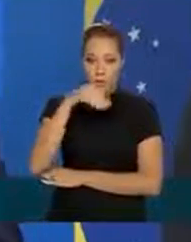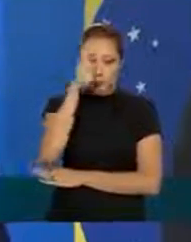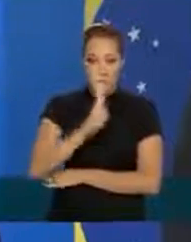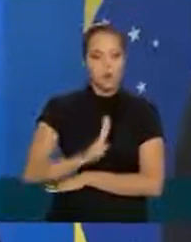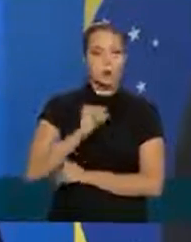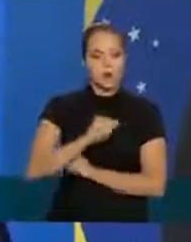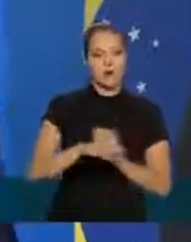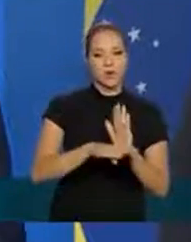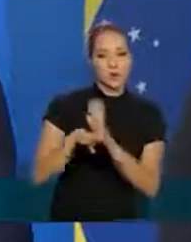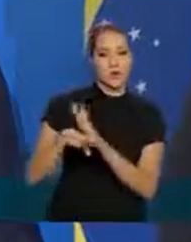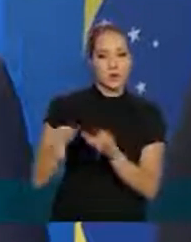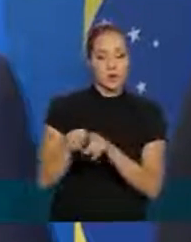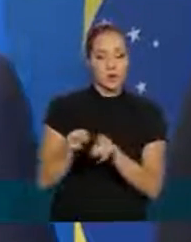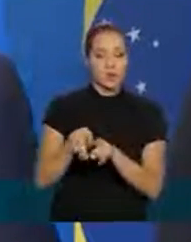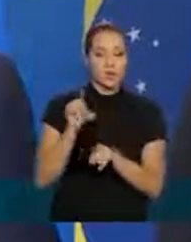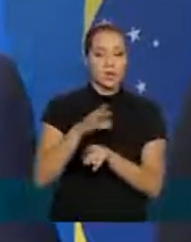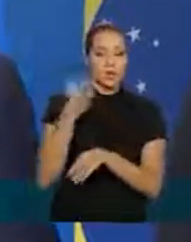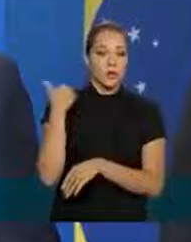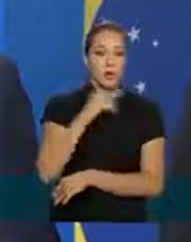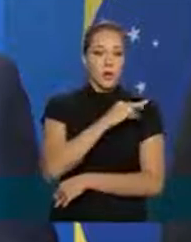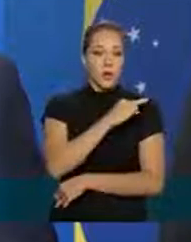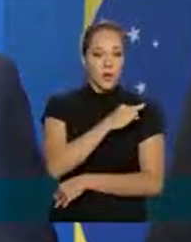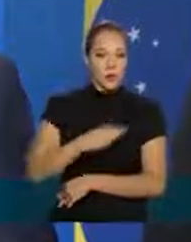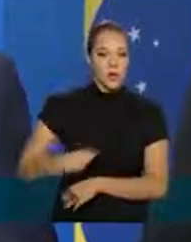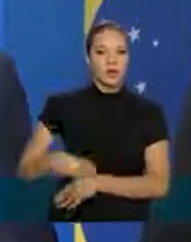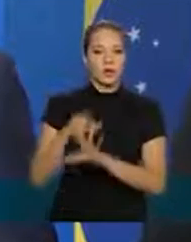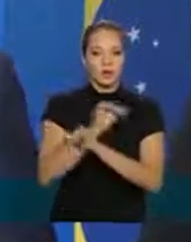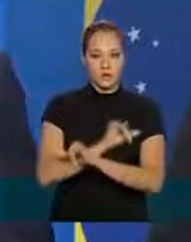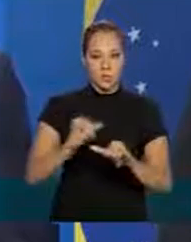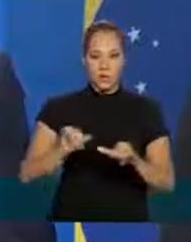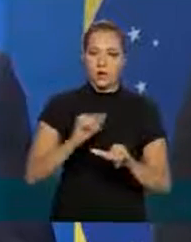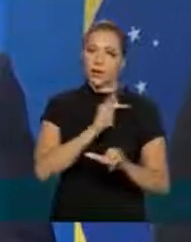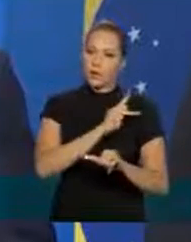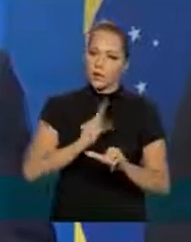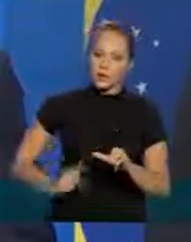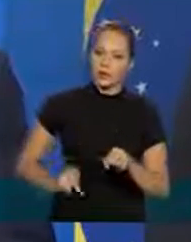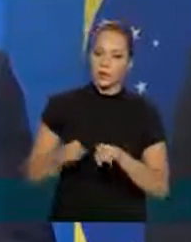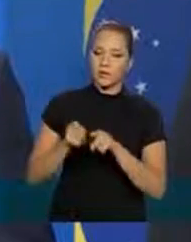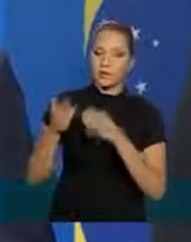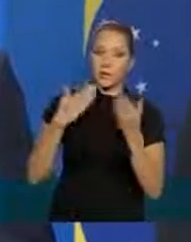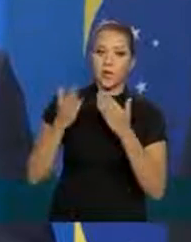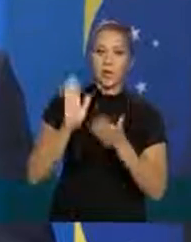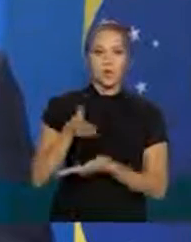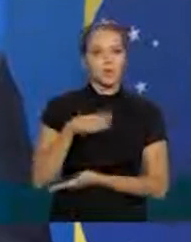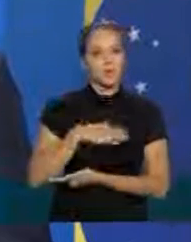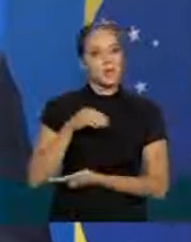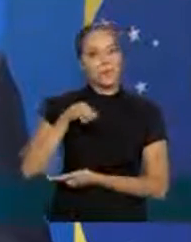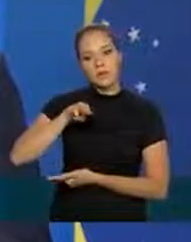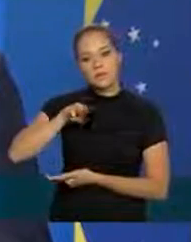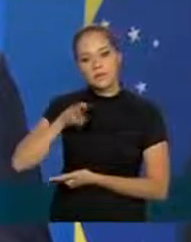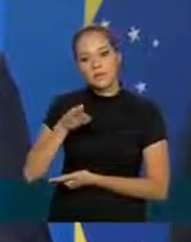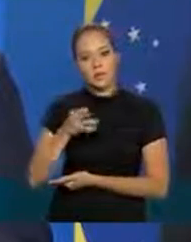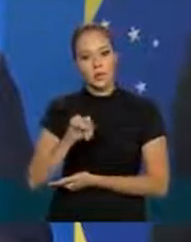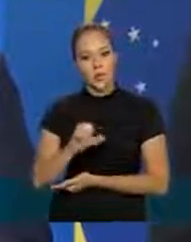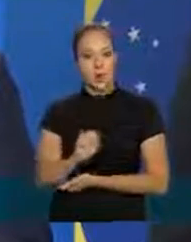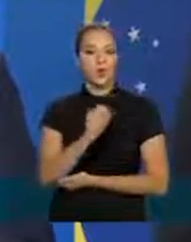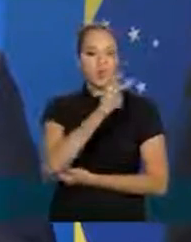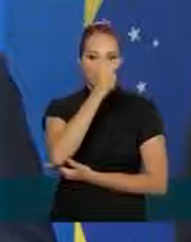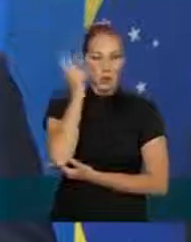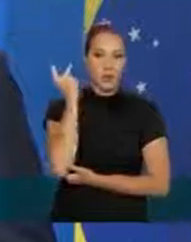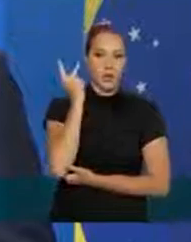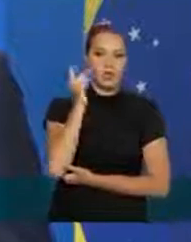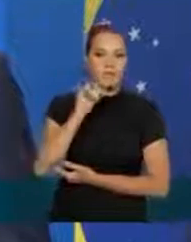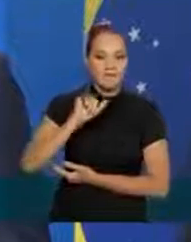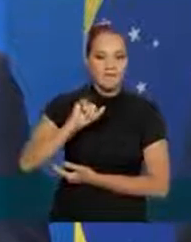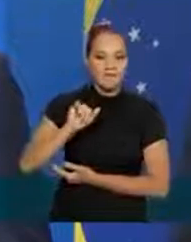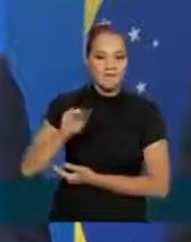só para desde que o ministro anunciou e o presidente conversaram sobre isso nós já tivemos milhões de pessoas não são milhares